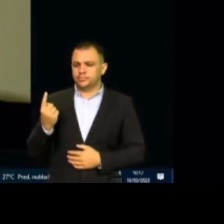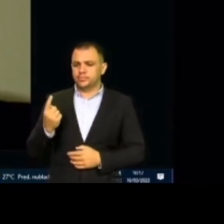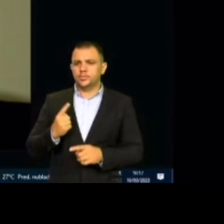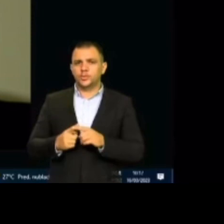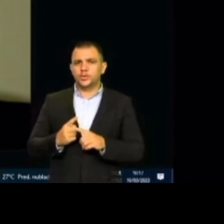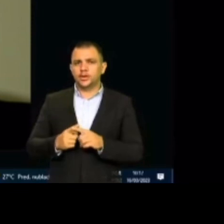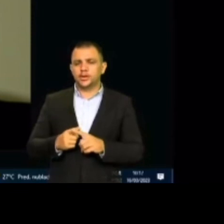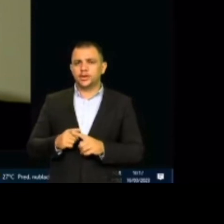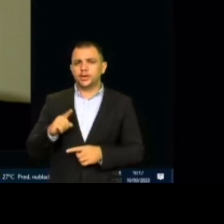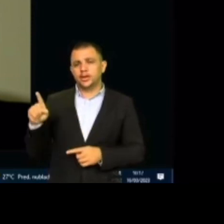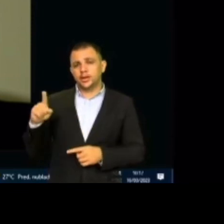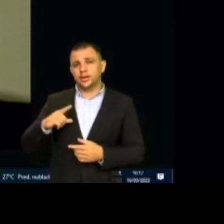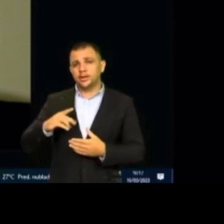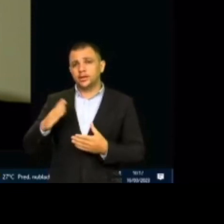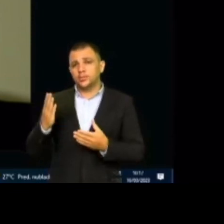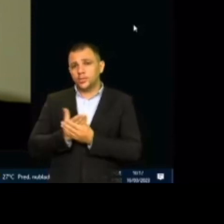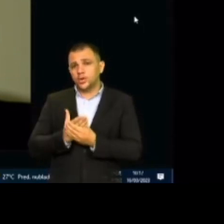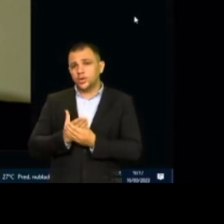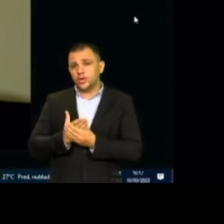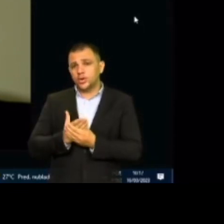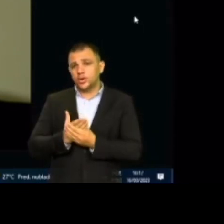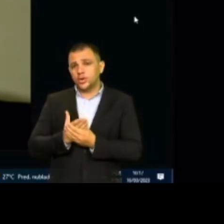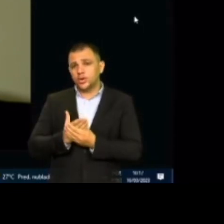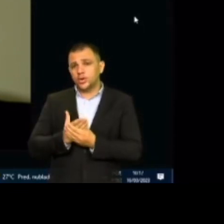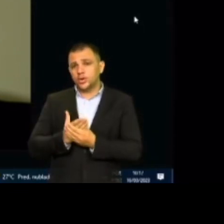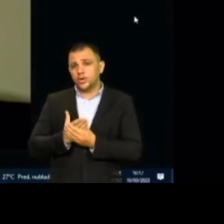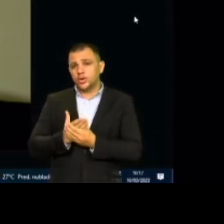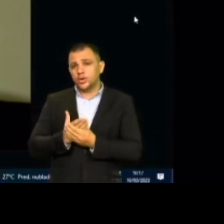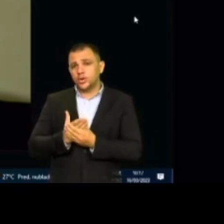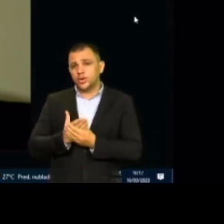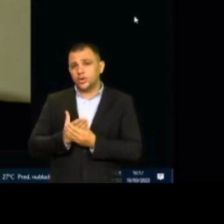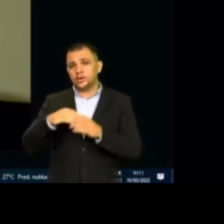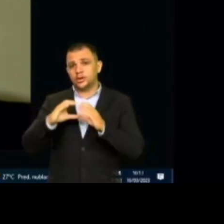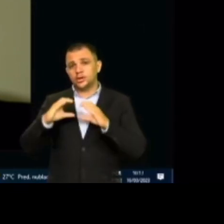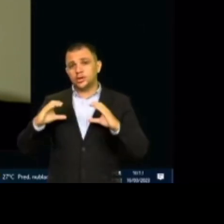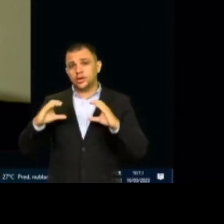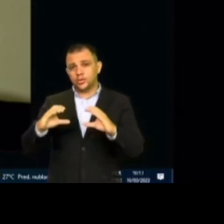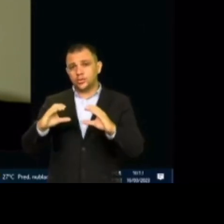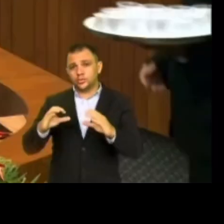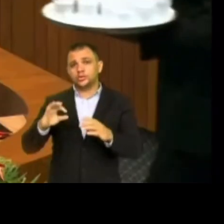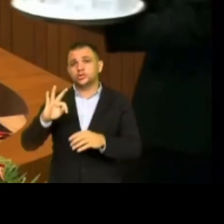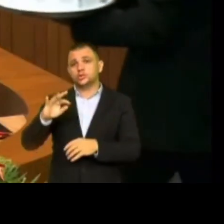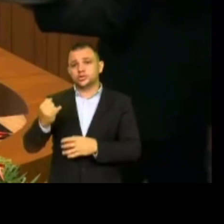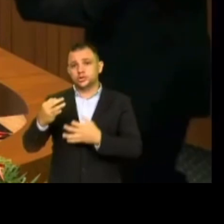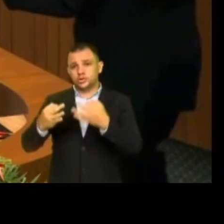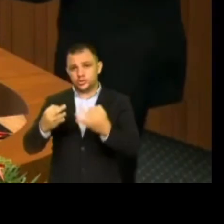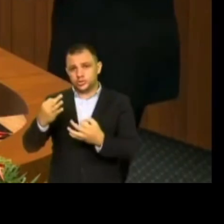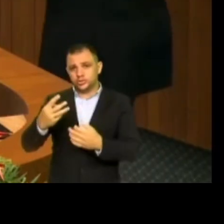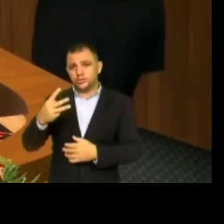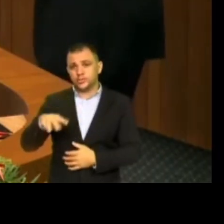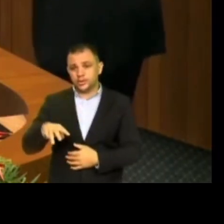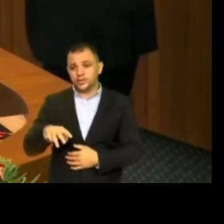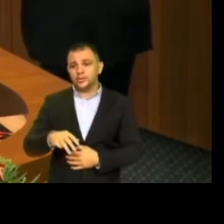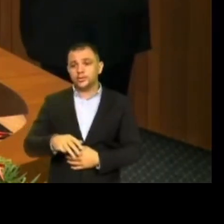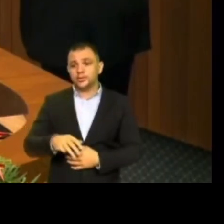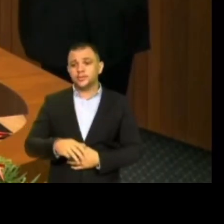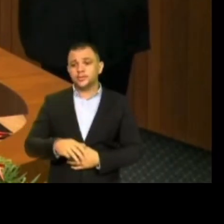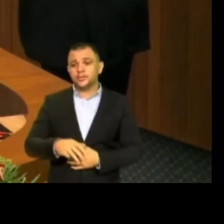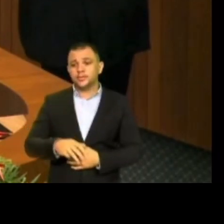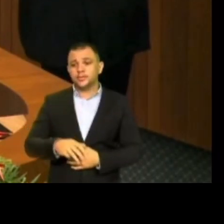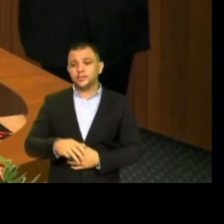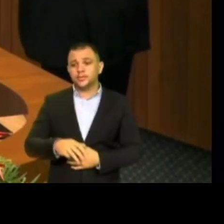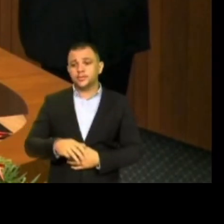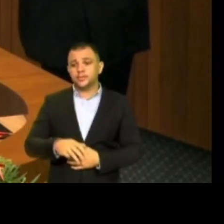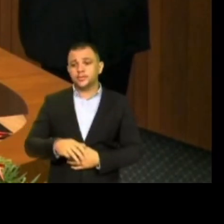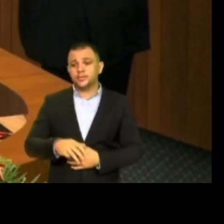responde a processo administrativo, junto à Corregedoria do Tribunal de Justiça do Maranhão, recebeu também a